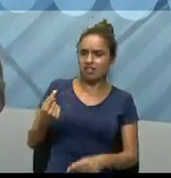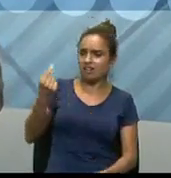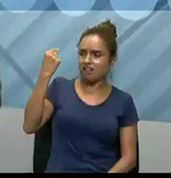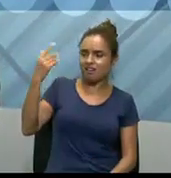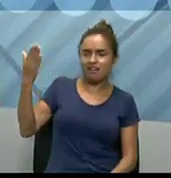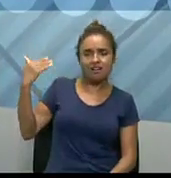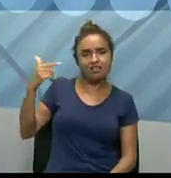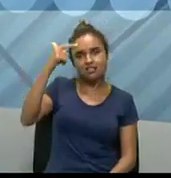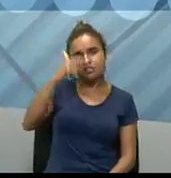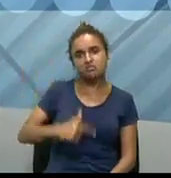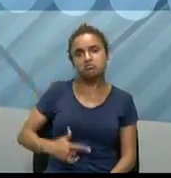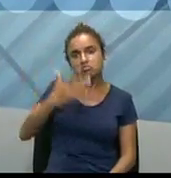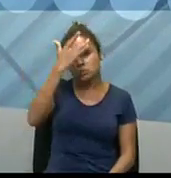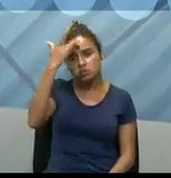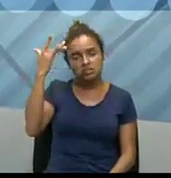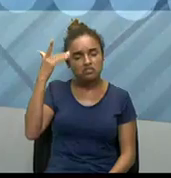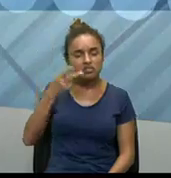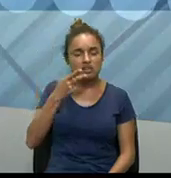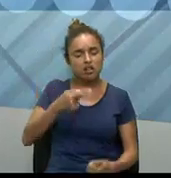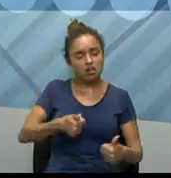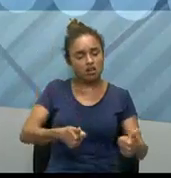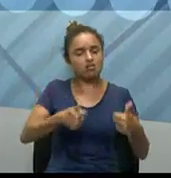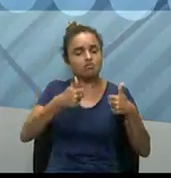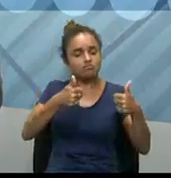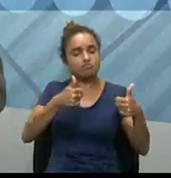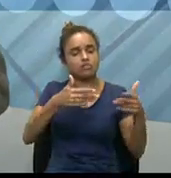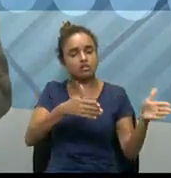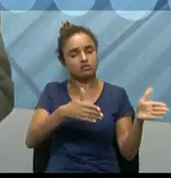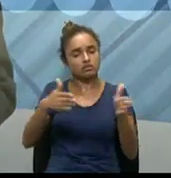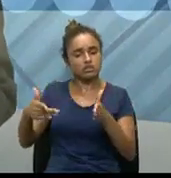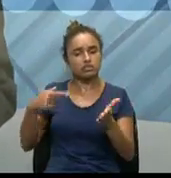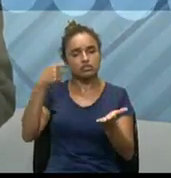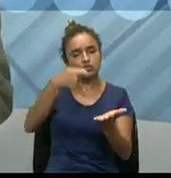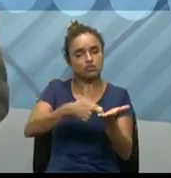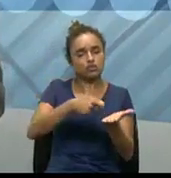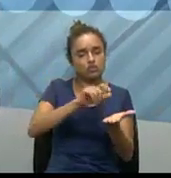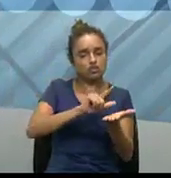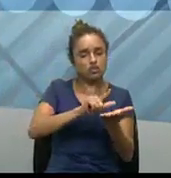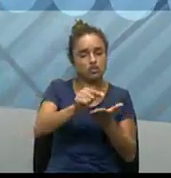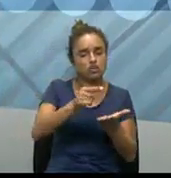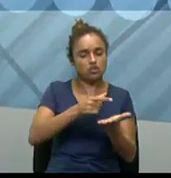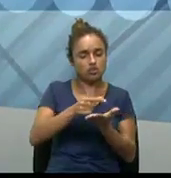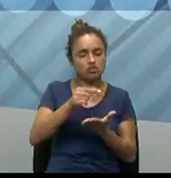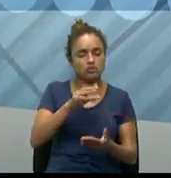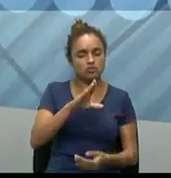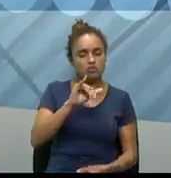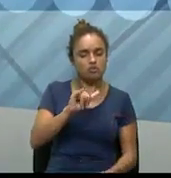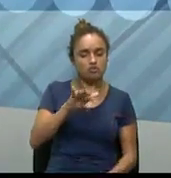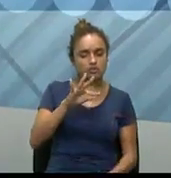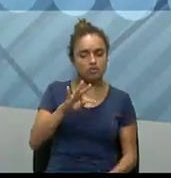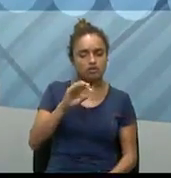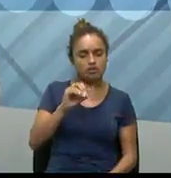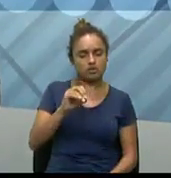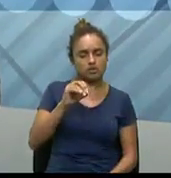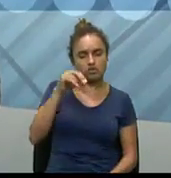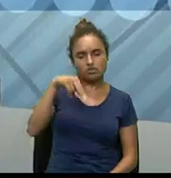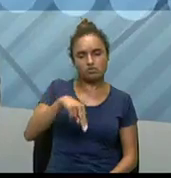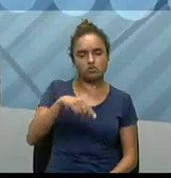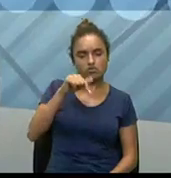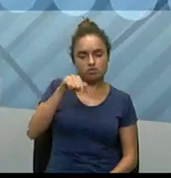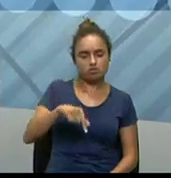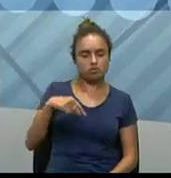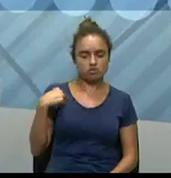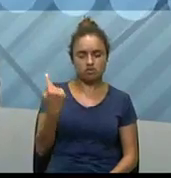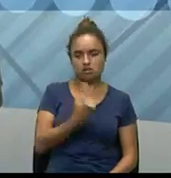valia a pena investir em Bitcoin, enfim, porque houve aí um grande boom, um grande crescimento, né, então, o próprio